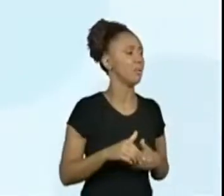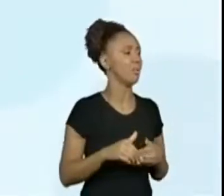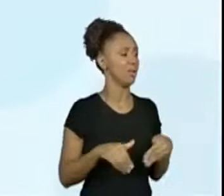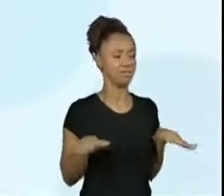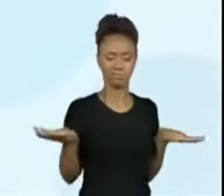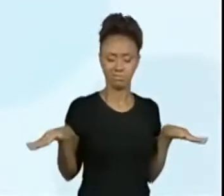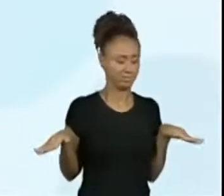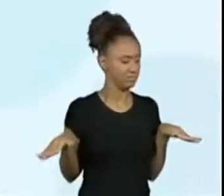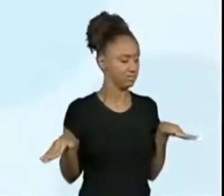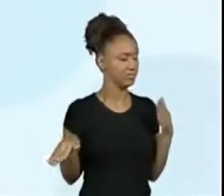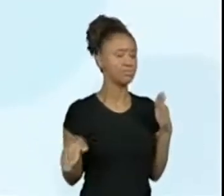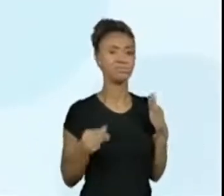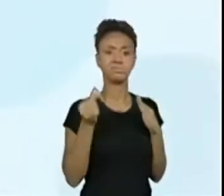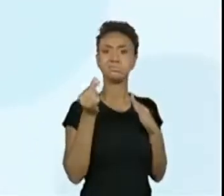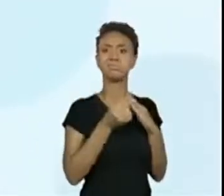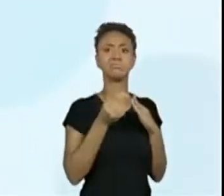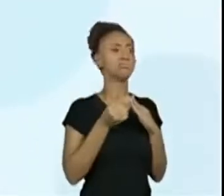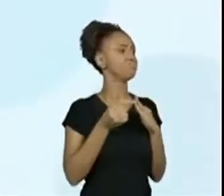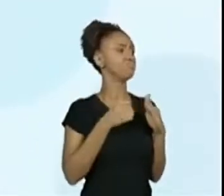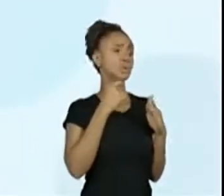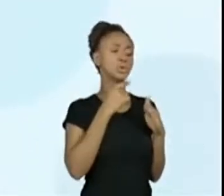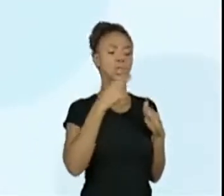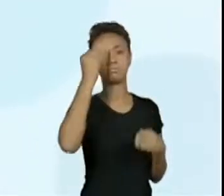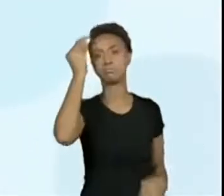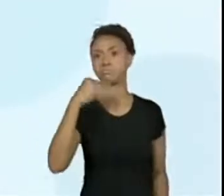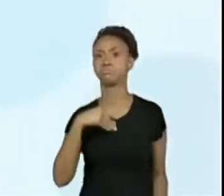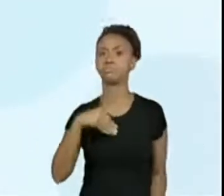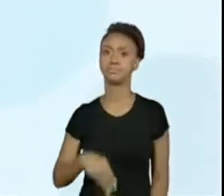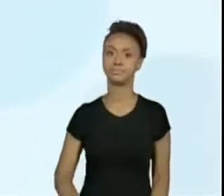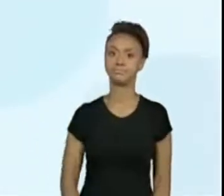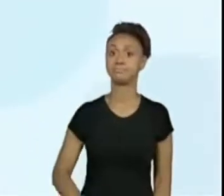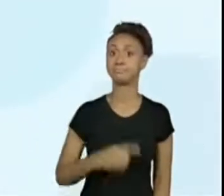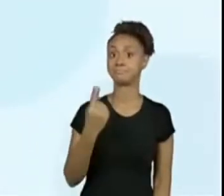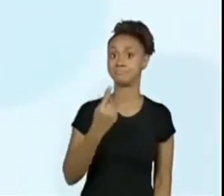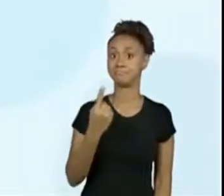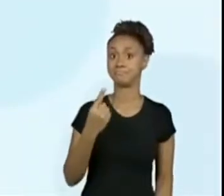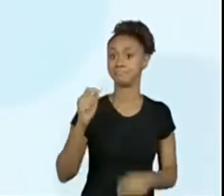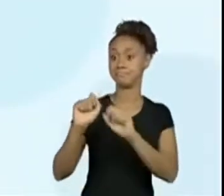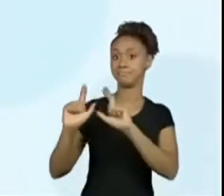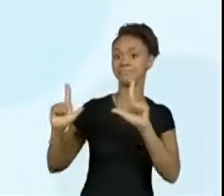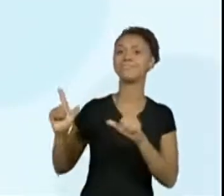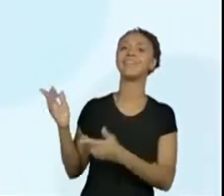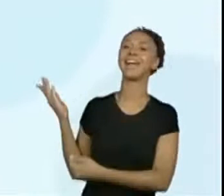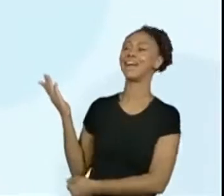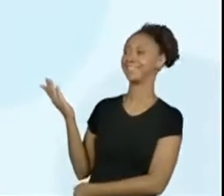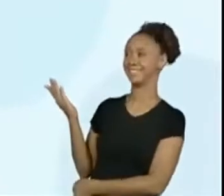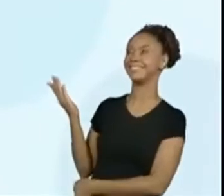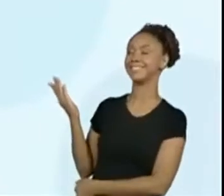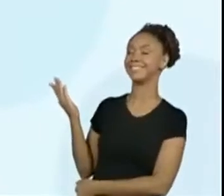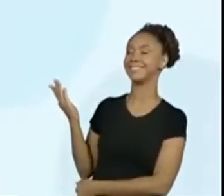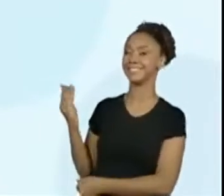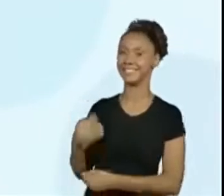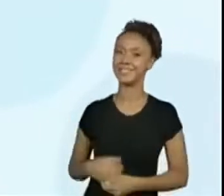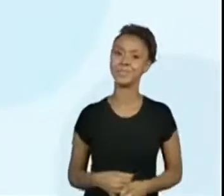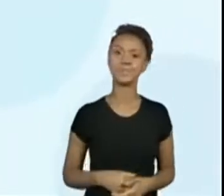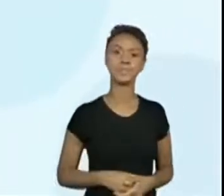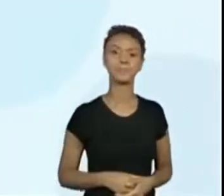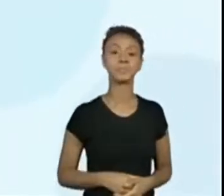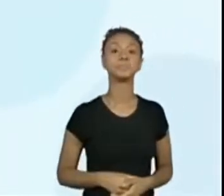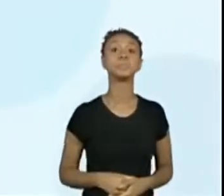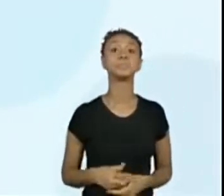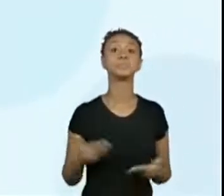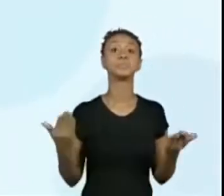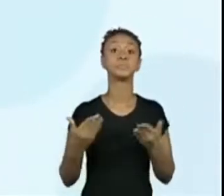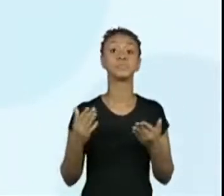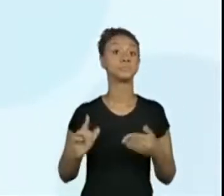pois tinha os dedos grudados, não podia usar a aliança. Essa é a primeira quadrinha. Que apareceu agora para nós. Agora, vamos